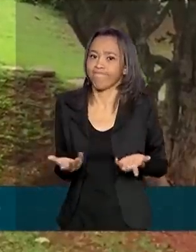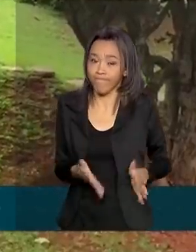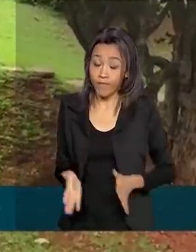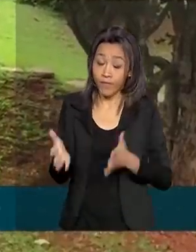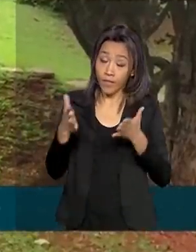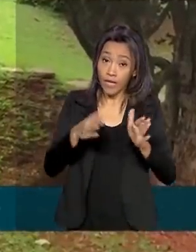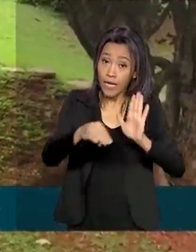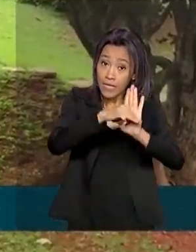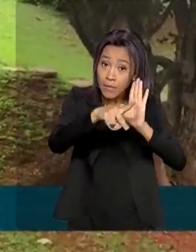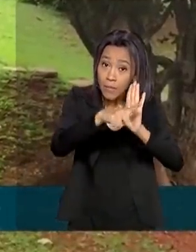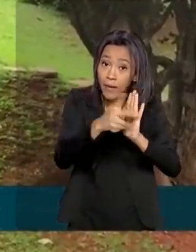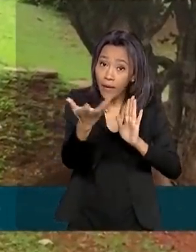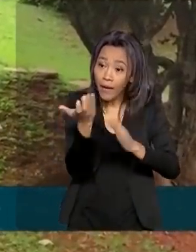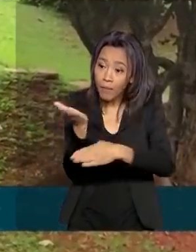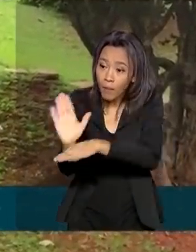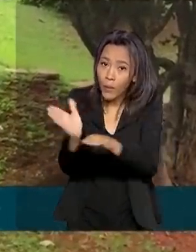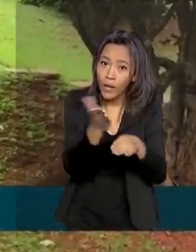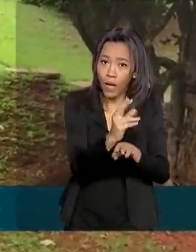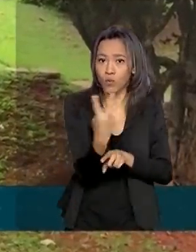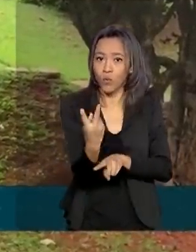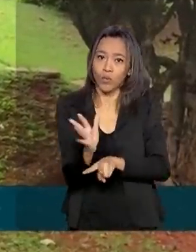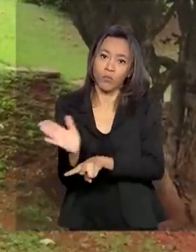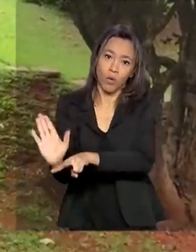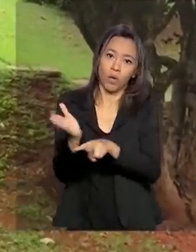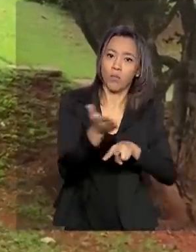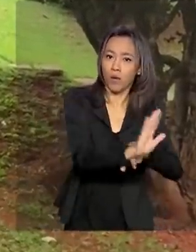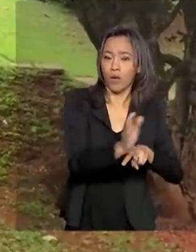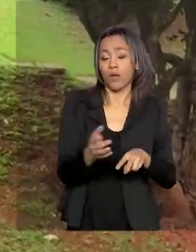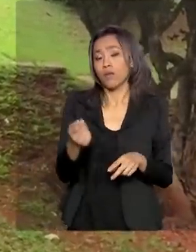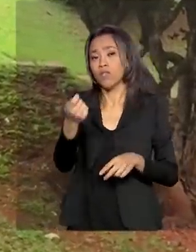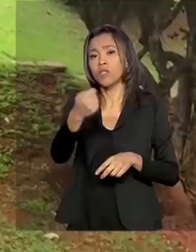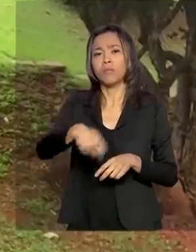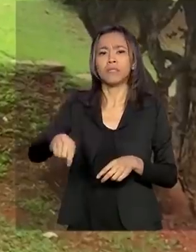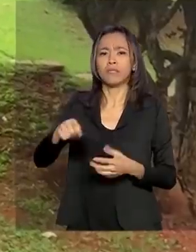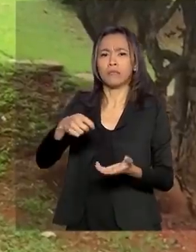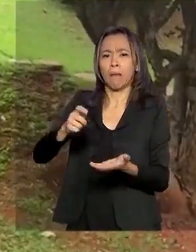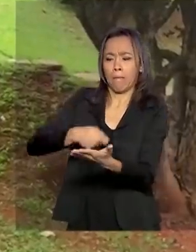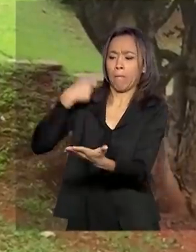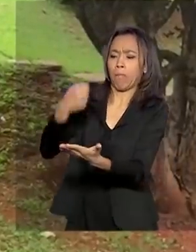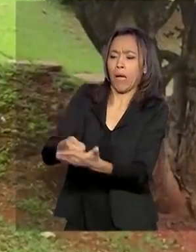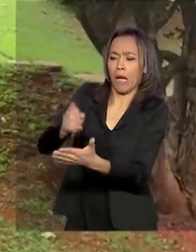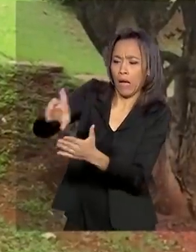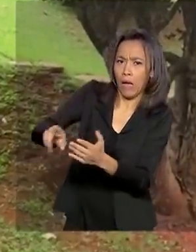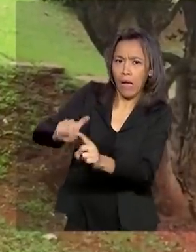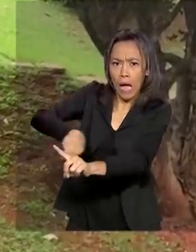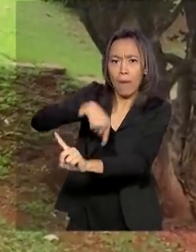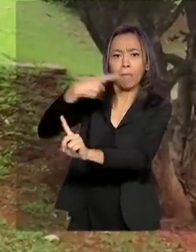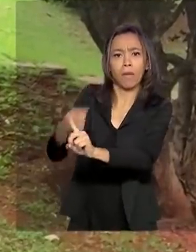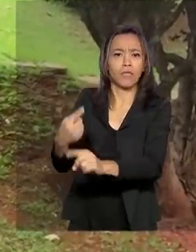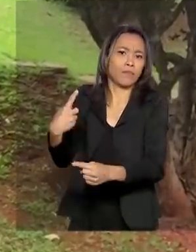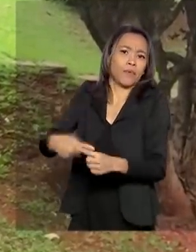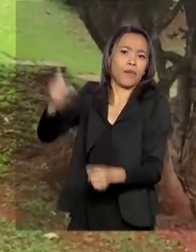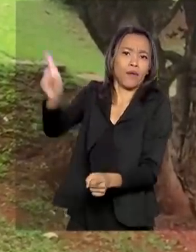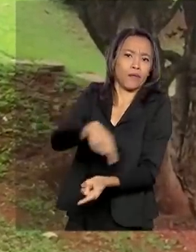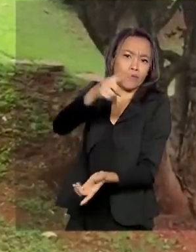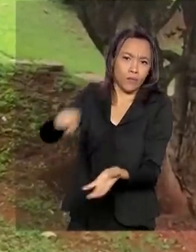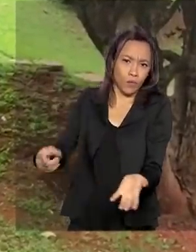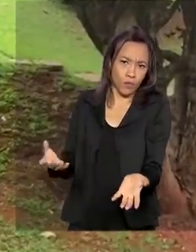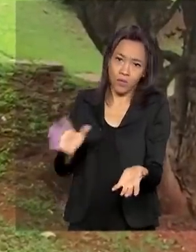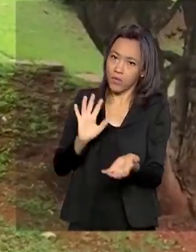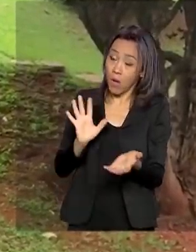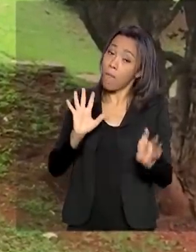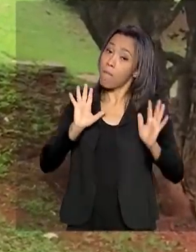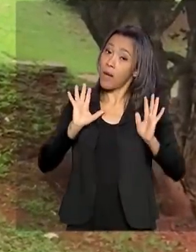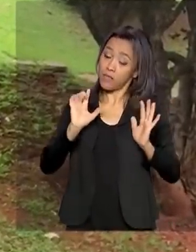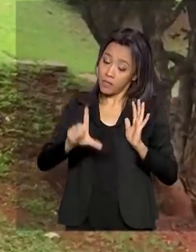lados. O consumidor que não terá que pagar nada mais pela remarcação ou devolução do dinheiro. Mas terá que fazer a sua